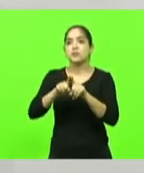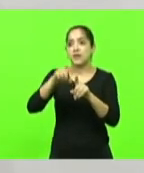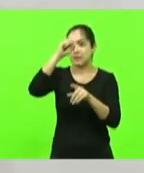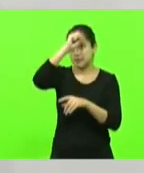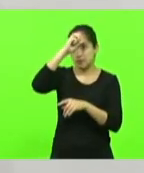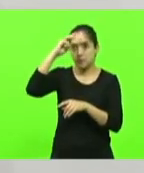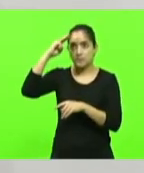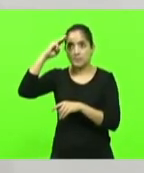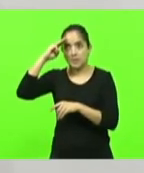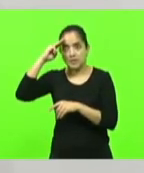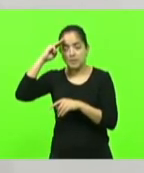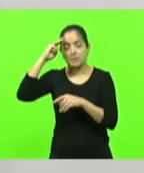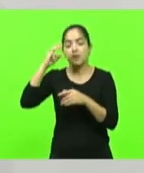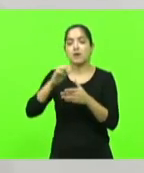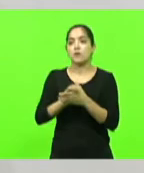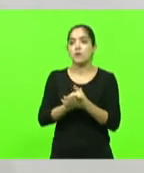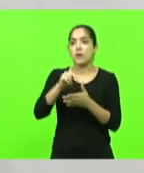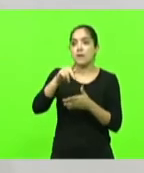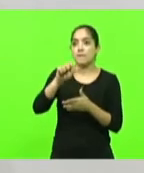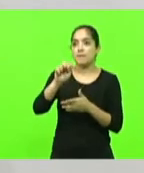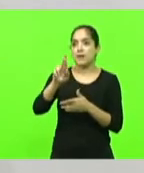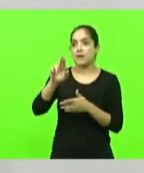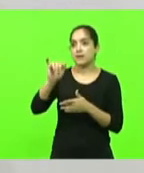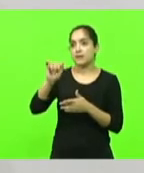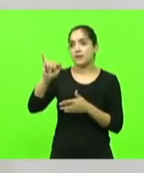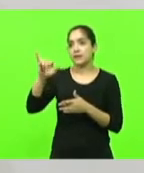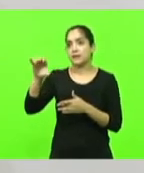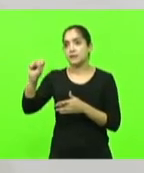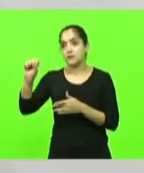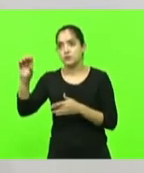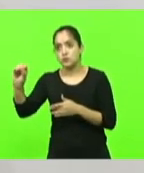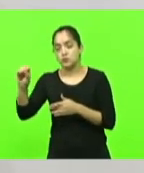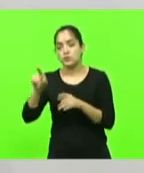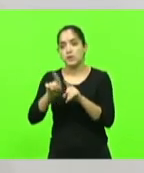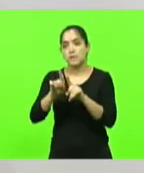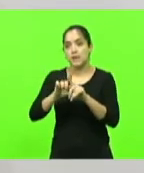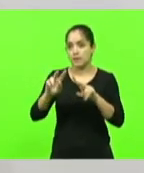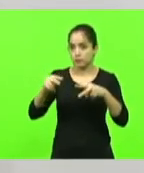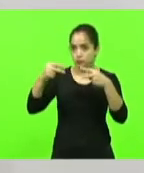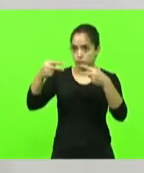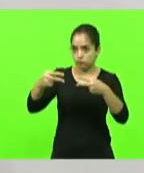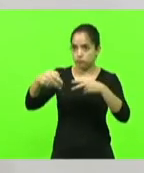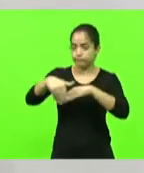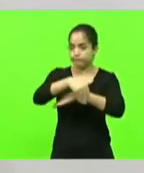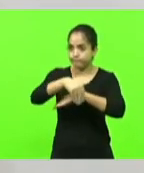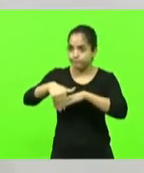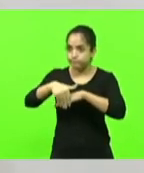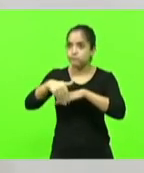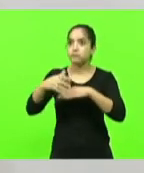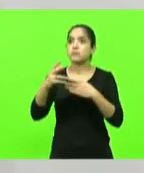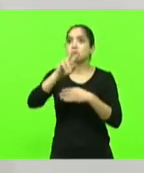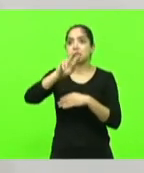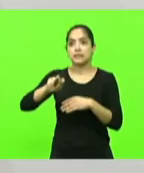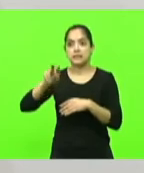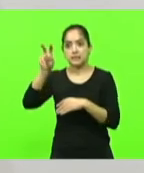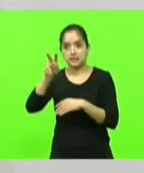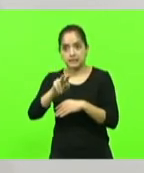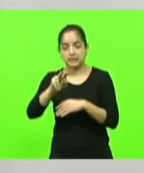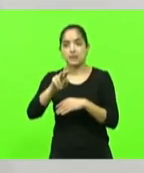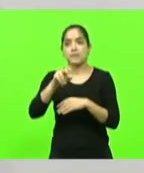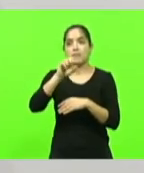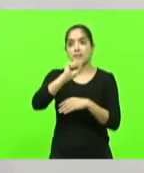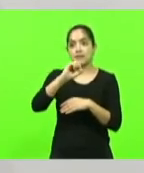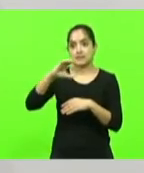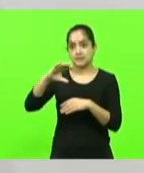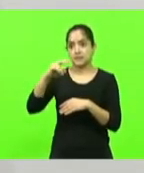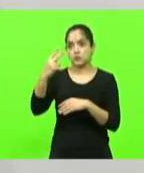Oeste a Paraíso para ligar com a Argentina a duplicação do trecho de Xanchereto falando só da BR-282 não entrei